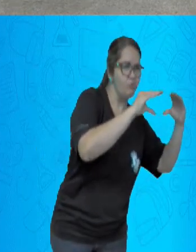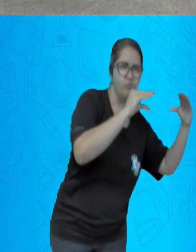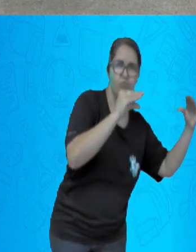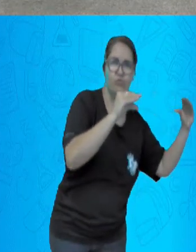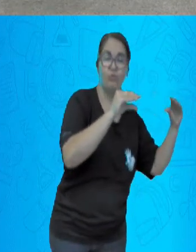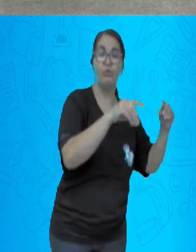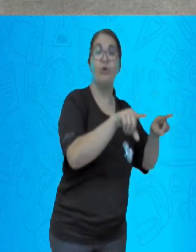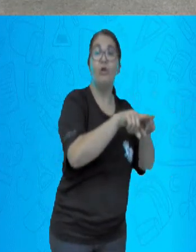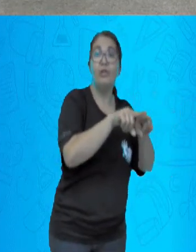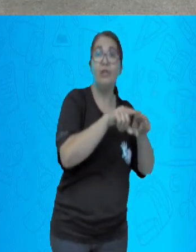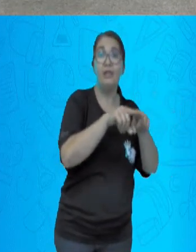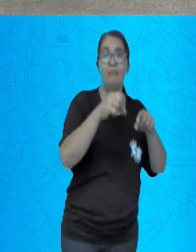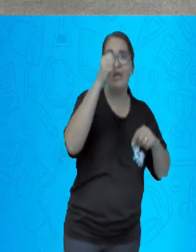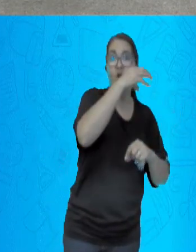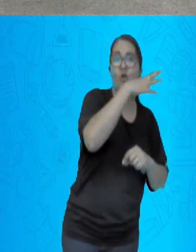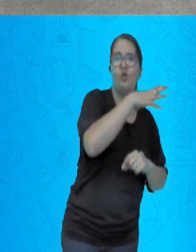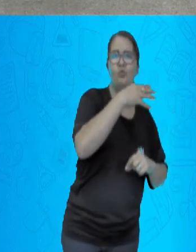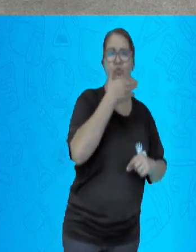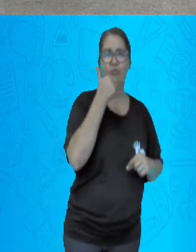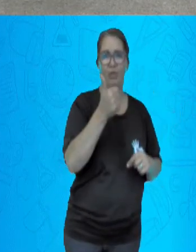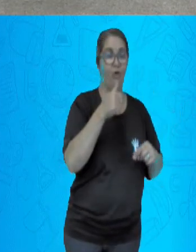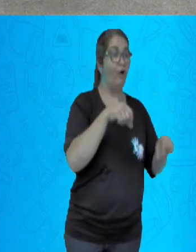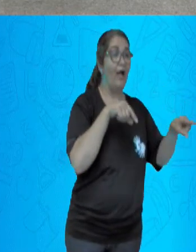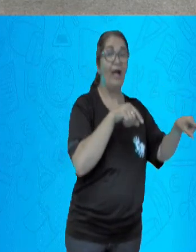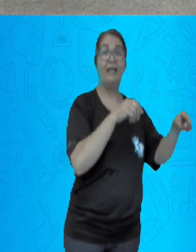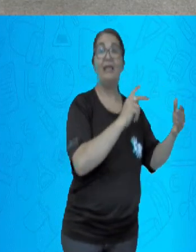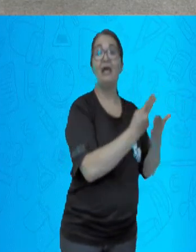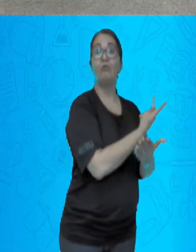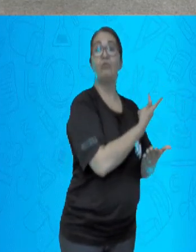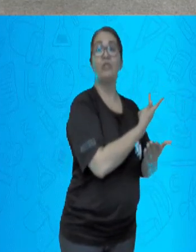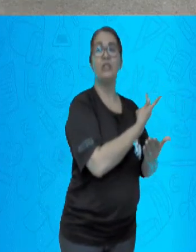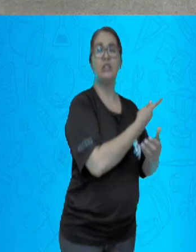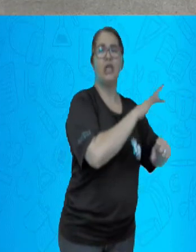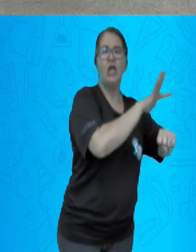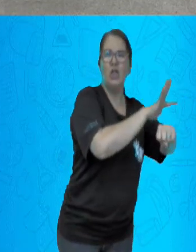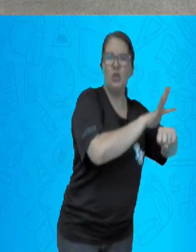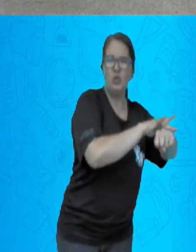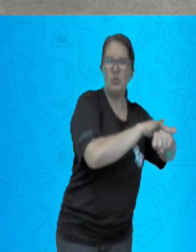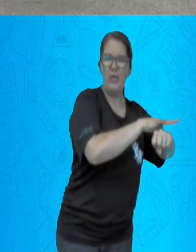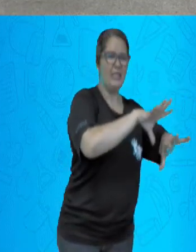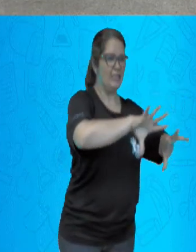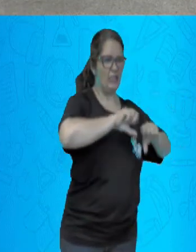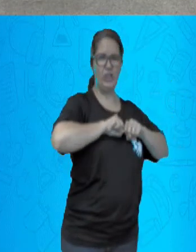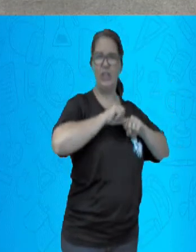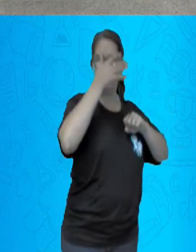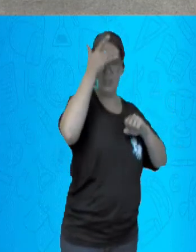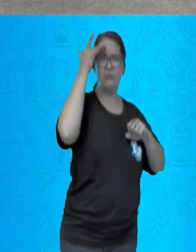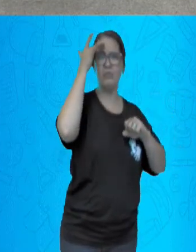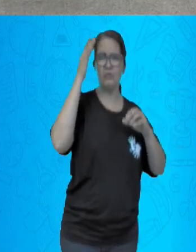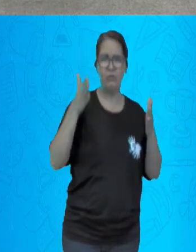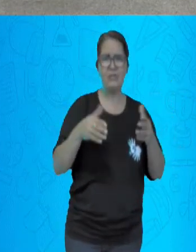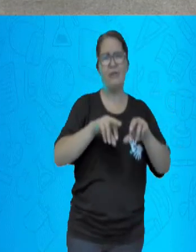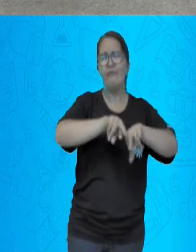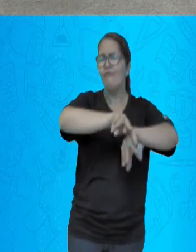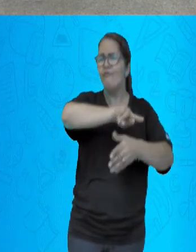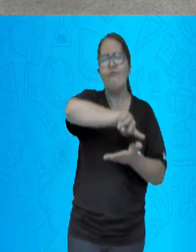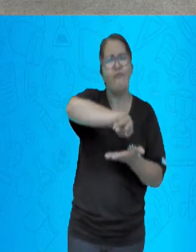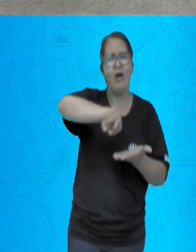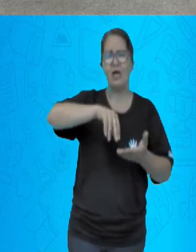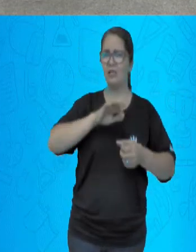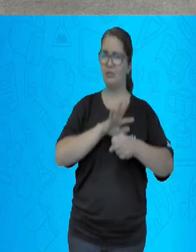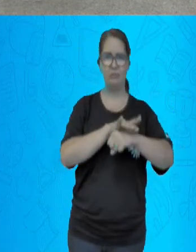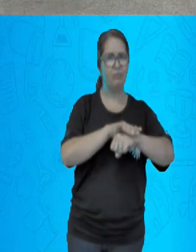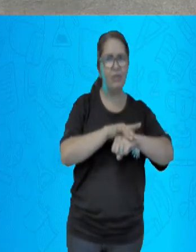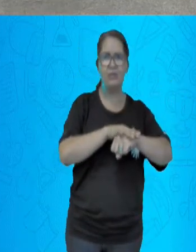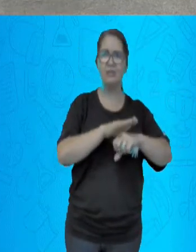a cidade semelhante às metrópoles europeias e agradável para sua elite. Abrir